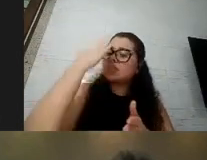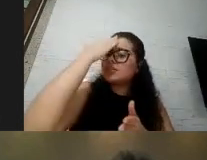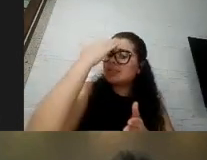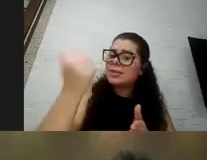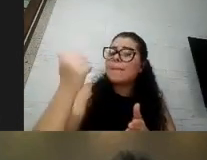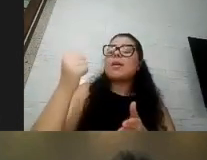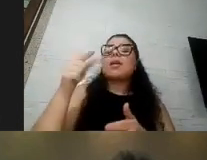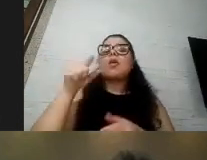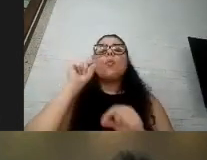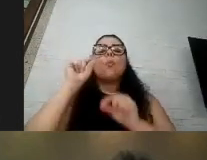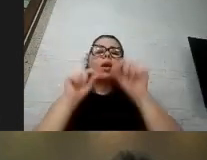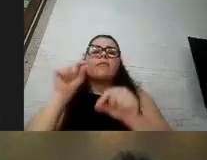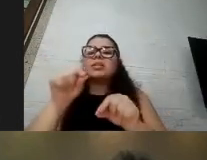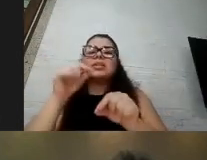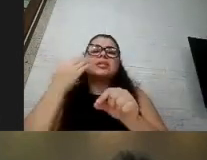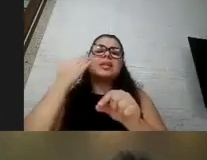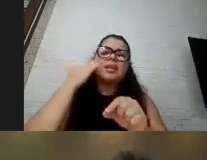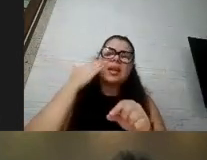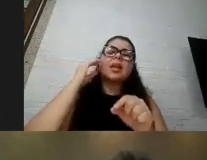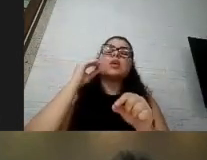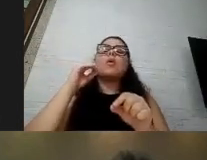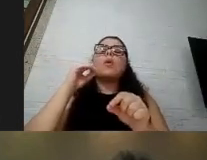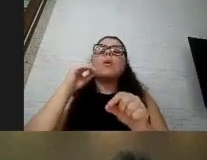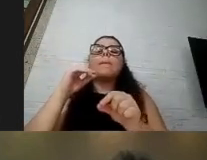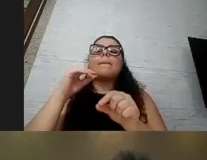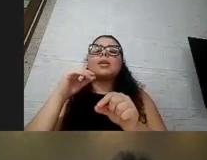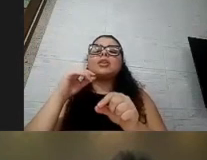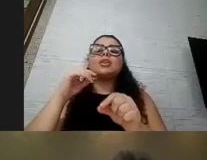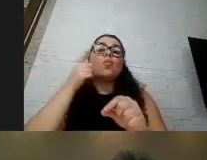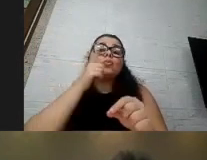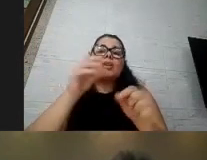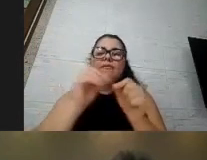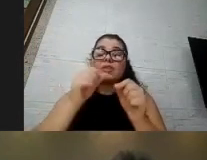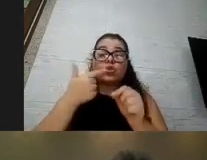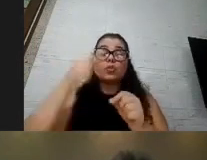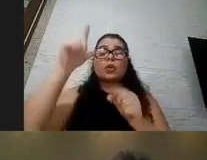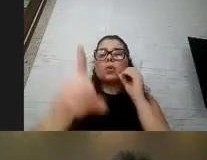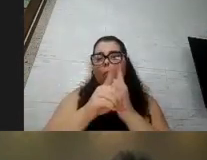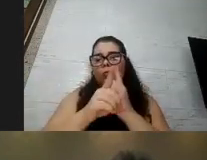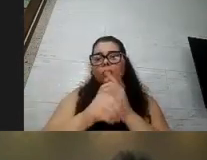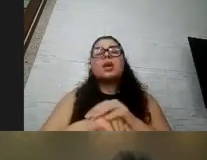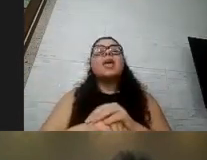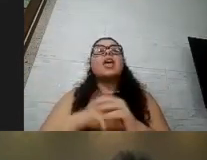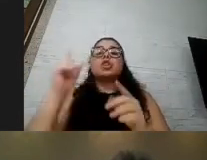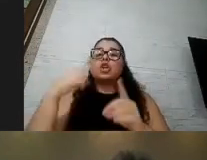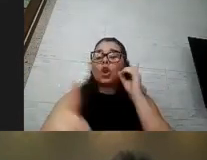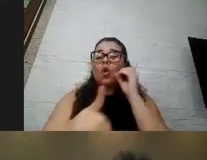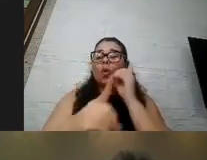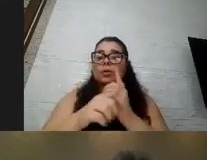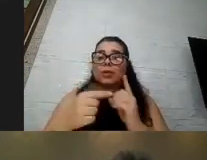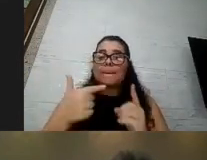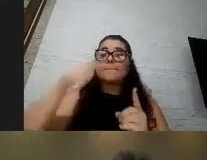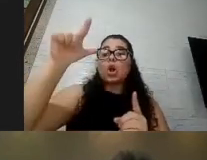conceitos pra apoiar os próximos encontros a gente se encontra na próxima terça nesse mesmo horário a Pati